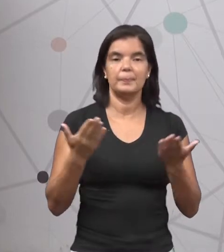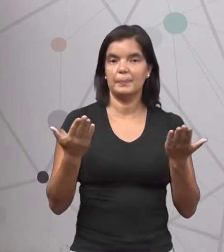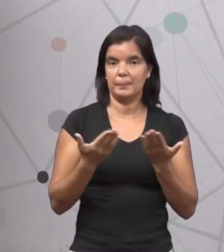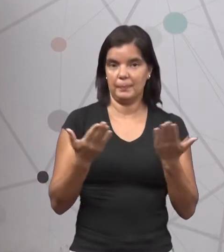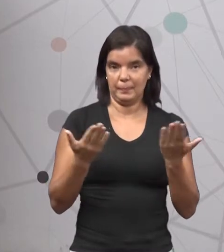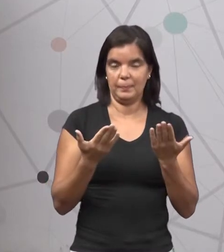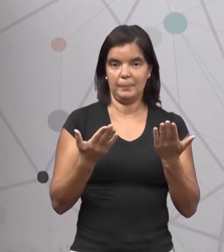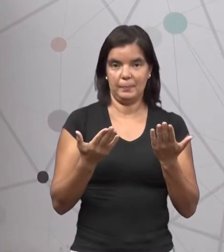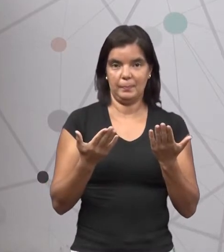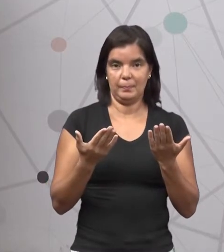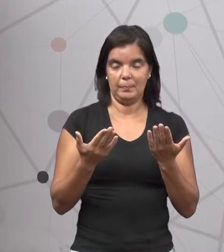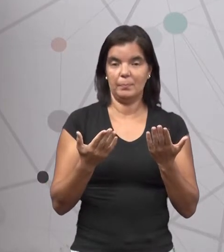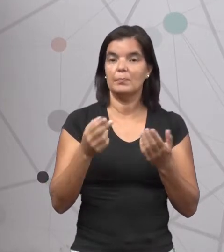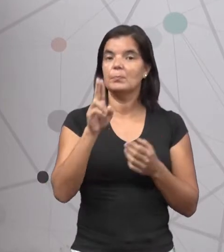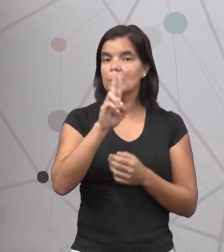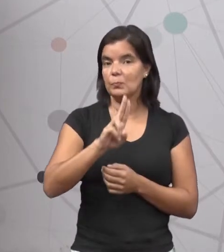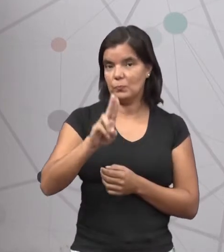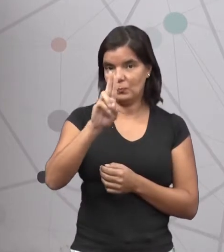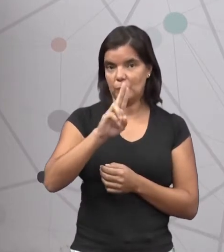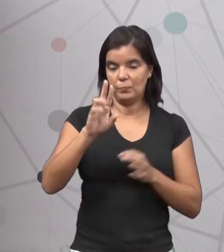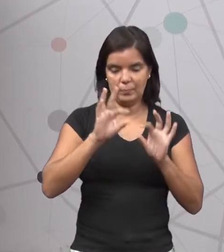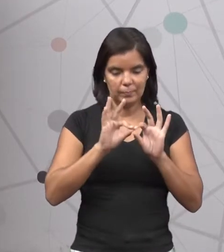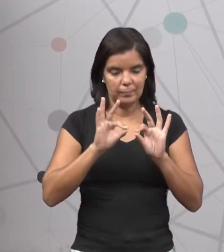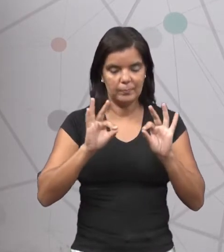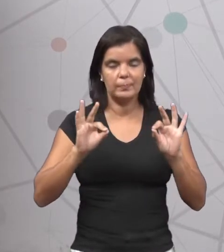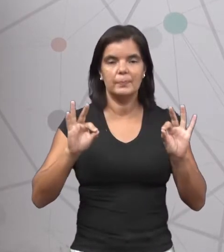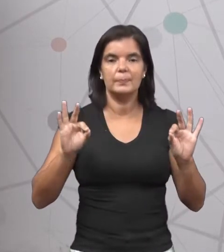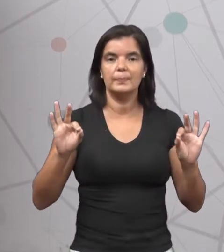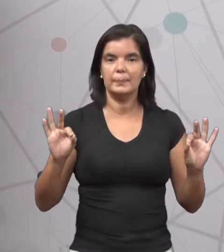um instrumento de medida